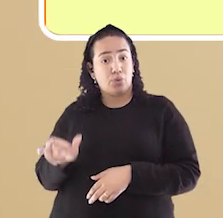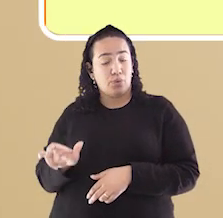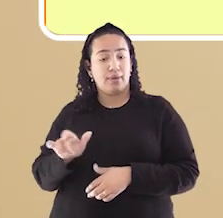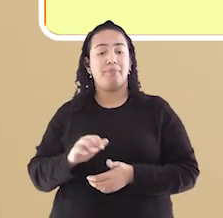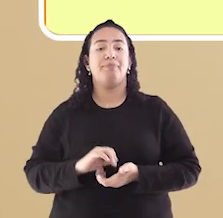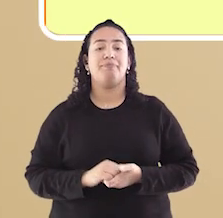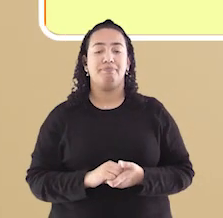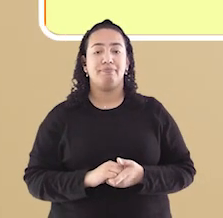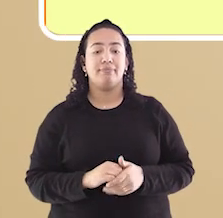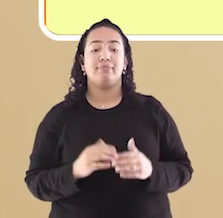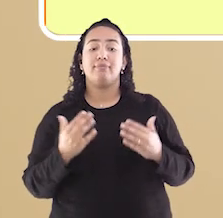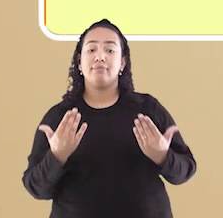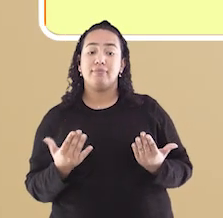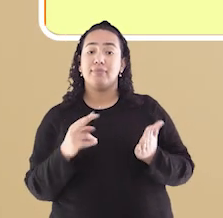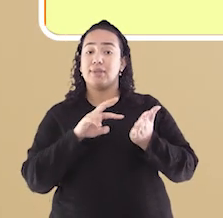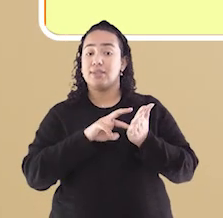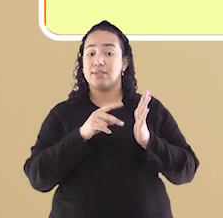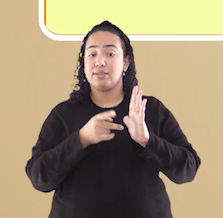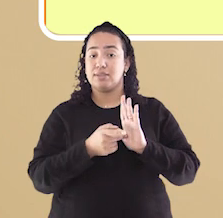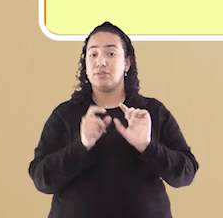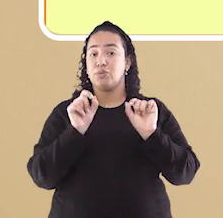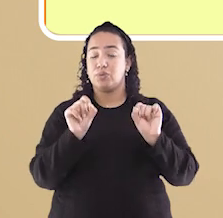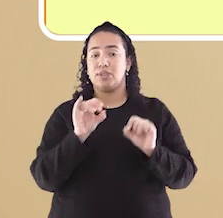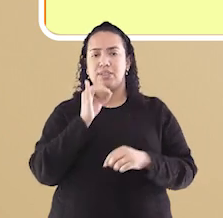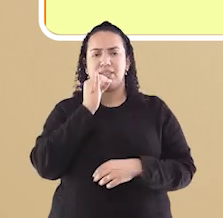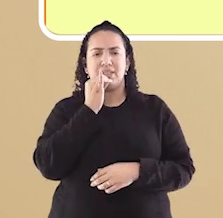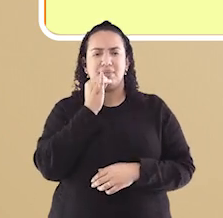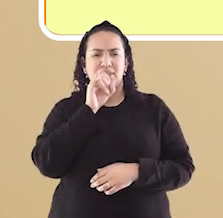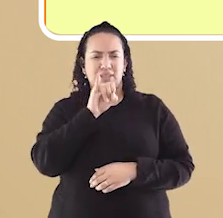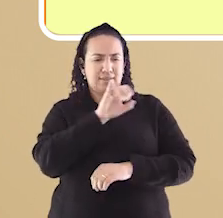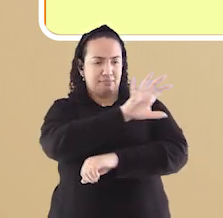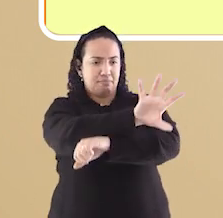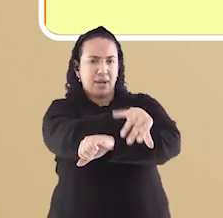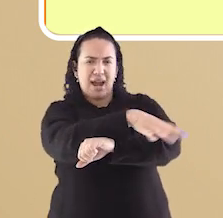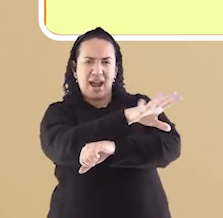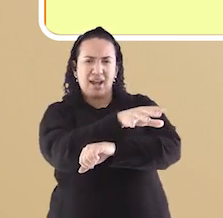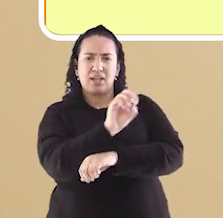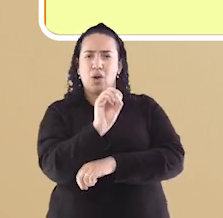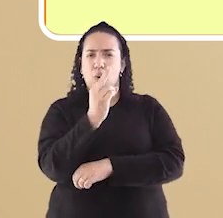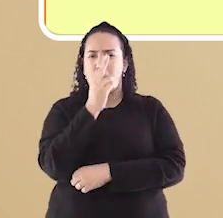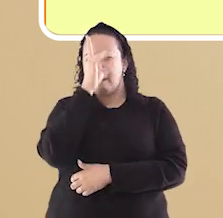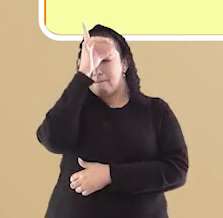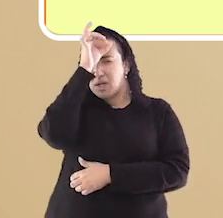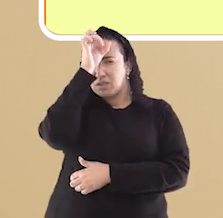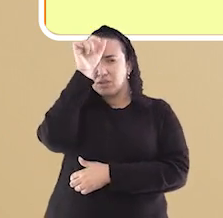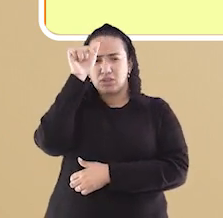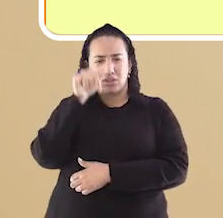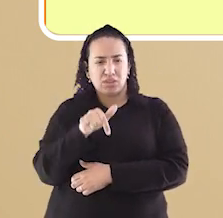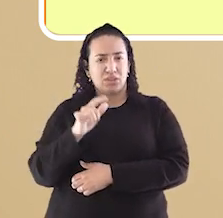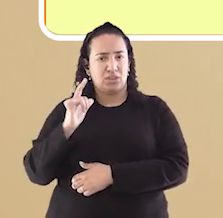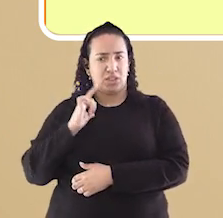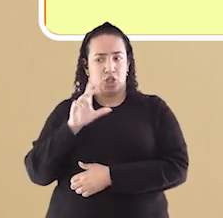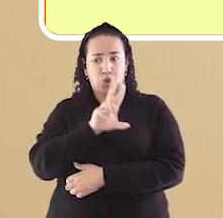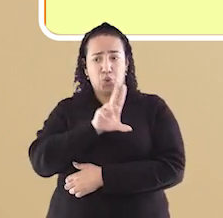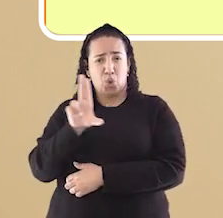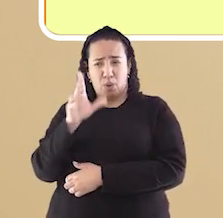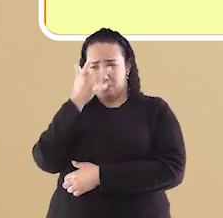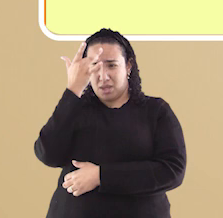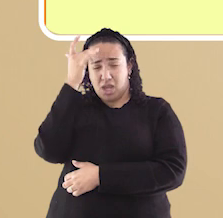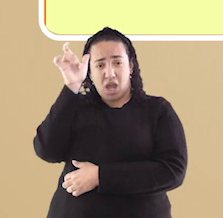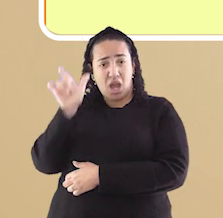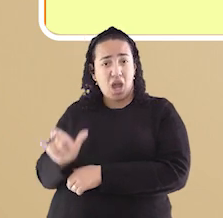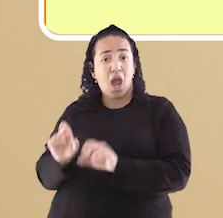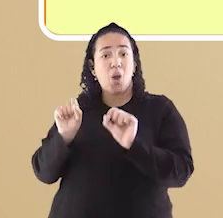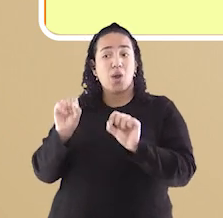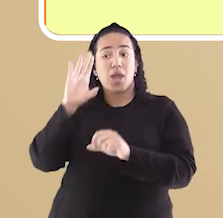Isso quer dizer que ao nomear uma praça, uma estátua ou um hospital com o nome de alguém, essa é uma forma de homenagem